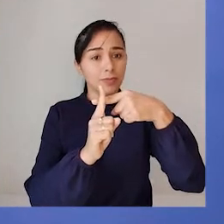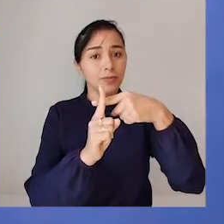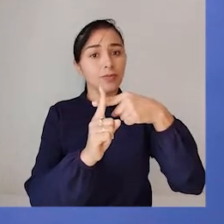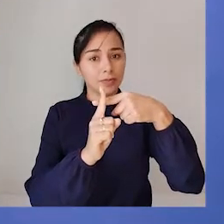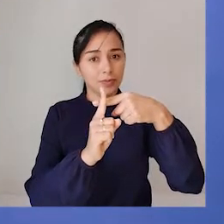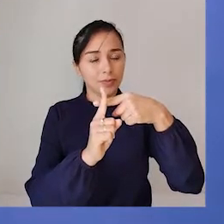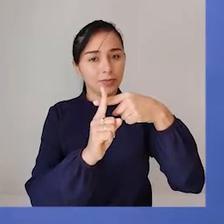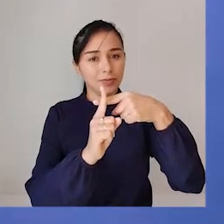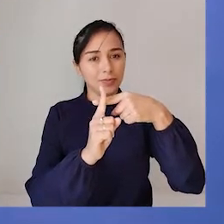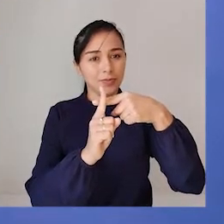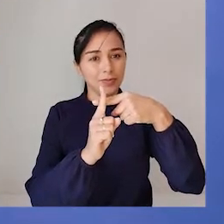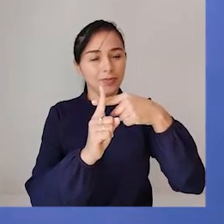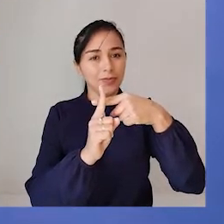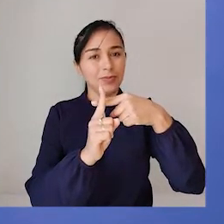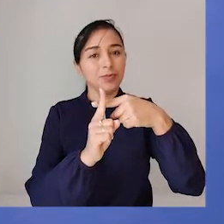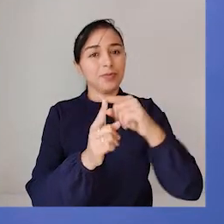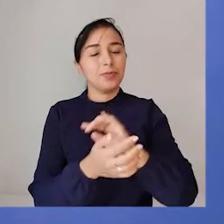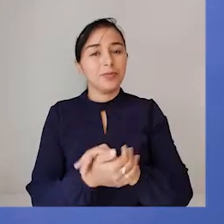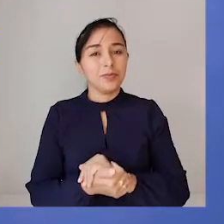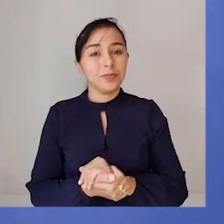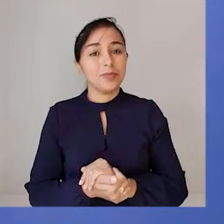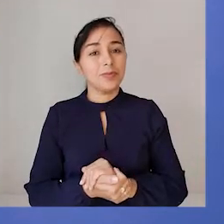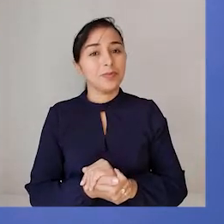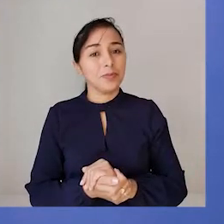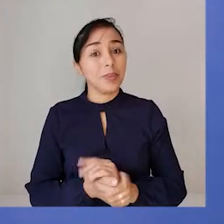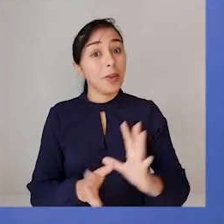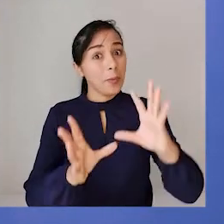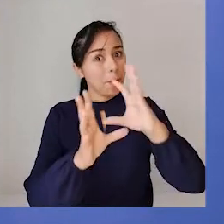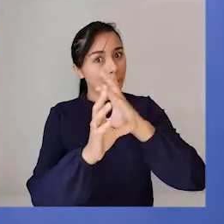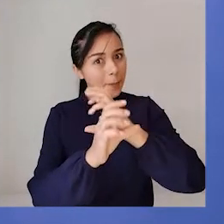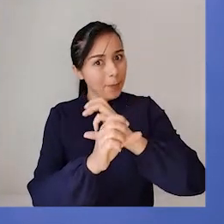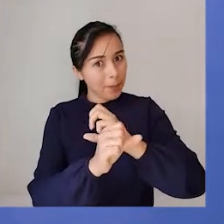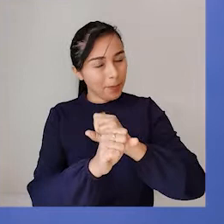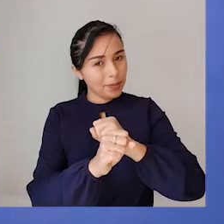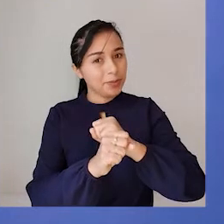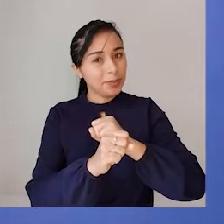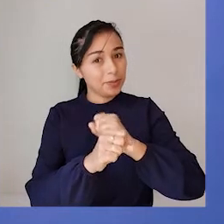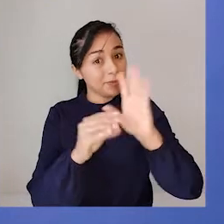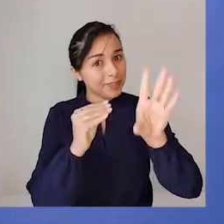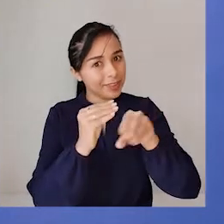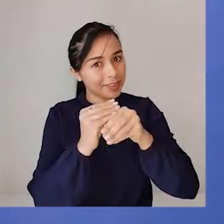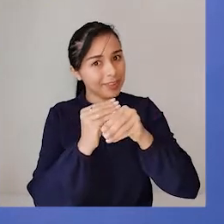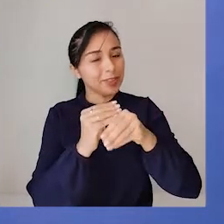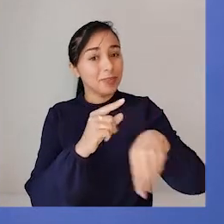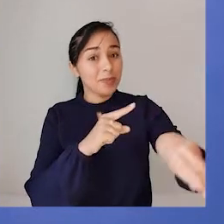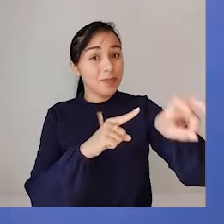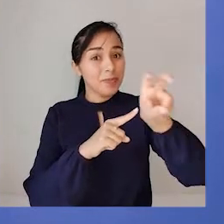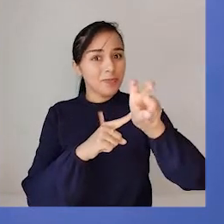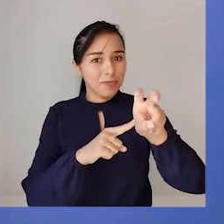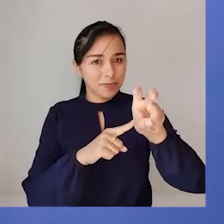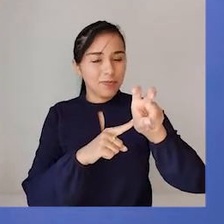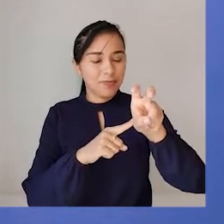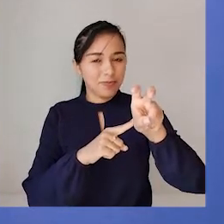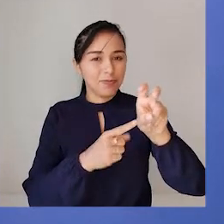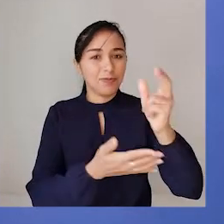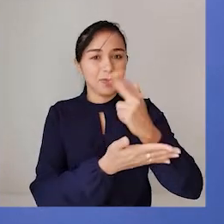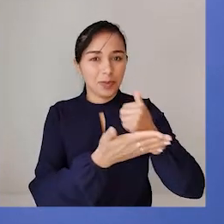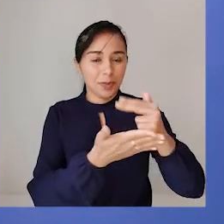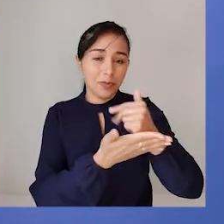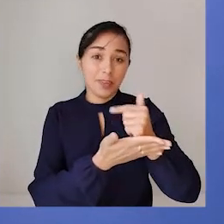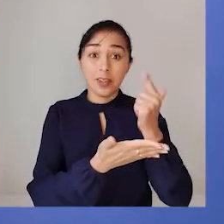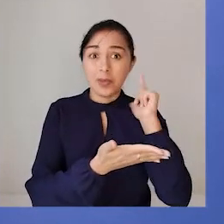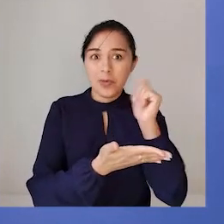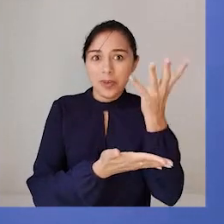aqui o sinal da adição, a cruzinha, para somar com as cinco figurinhas que ele